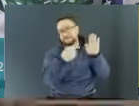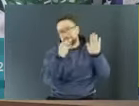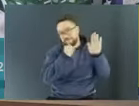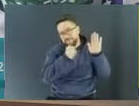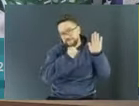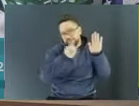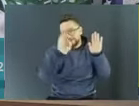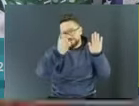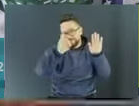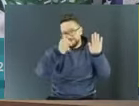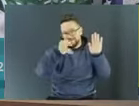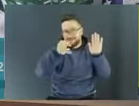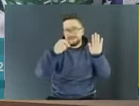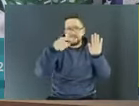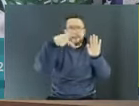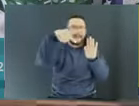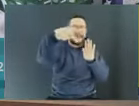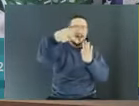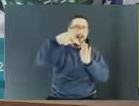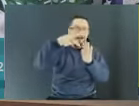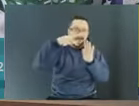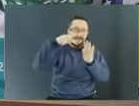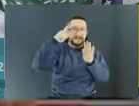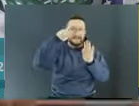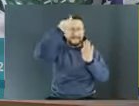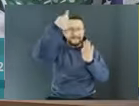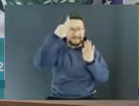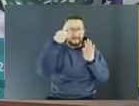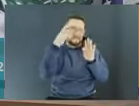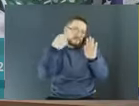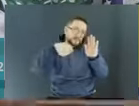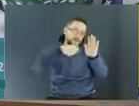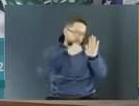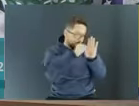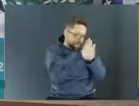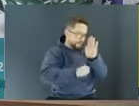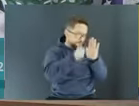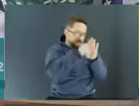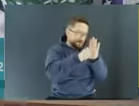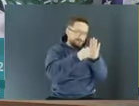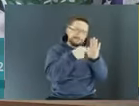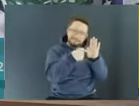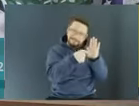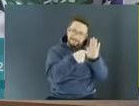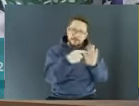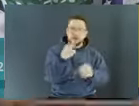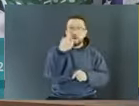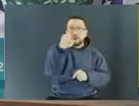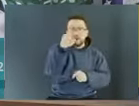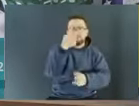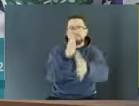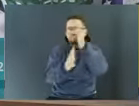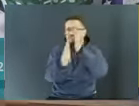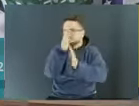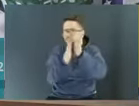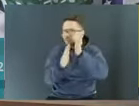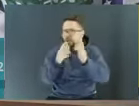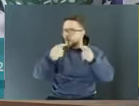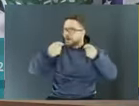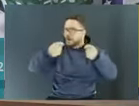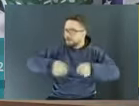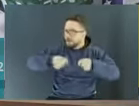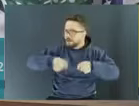verificar como é que funciona e que, a partir do momento que surge a demanda, surge a necessidade, cabe,